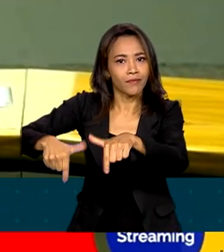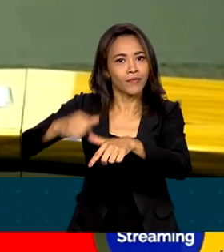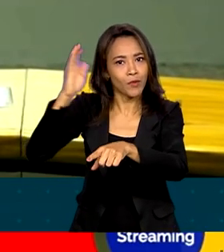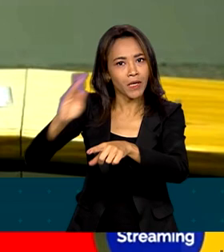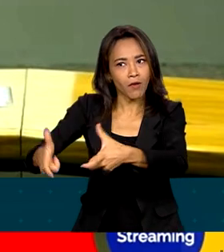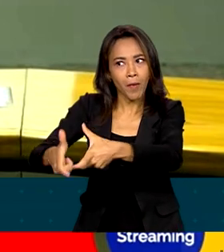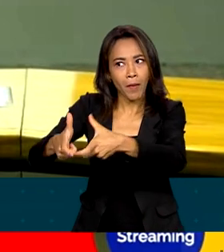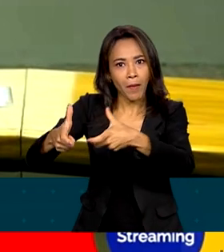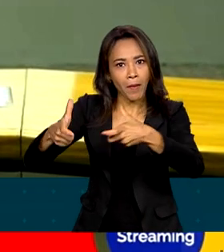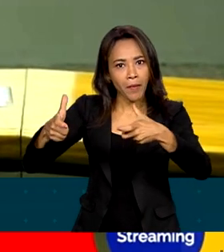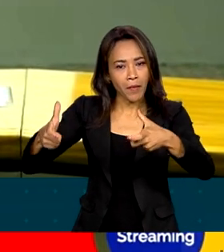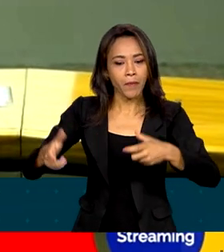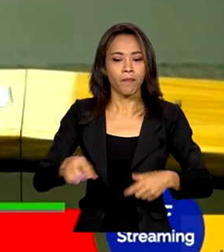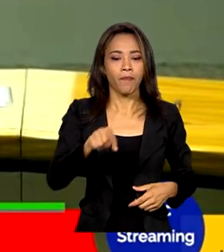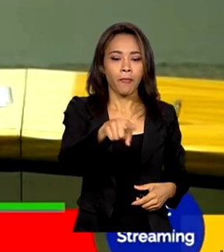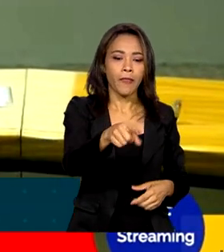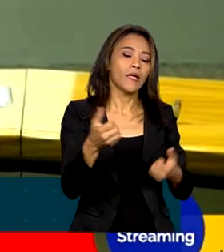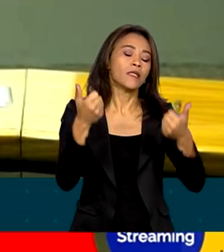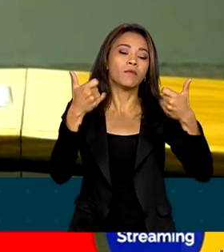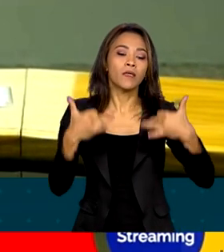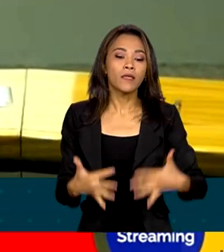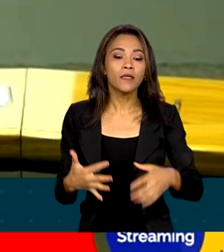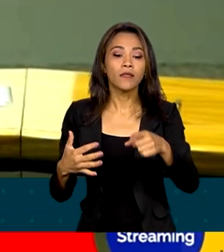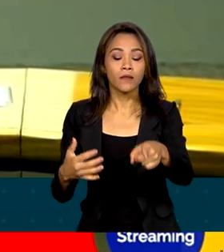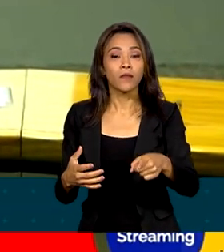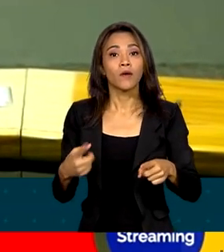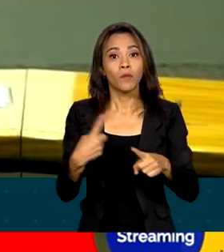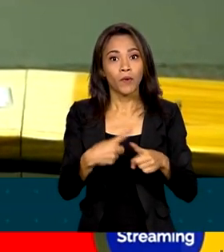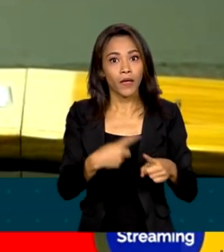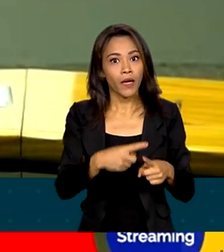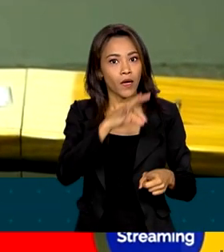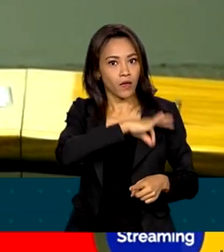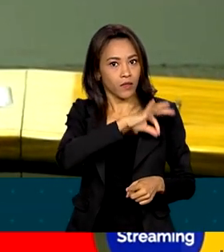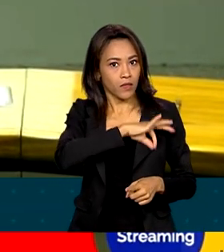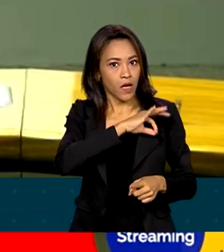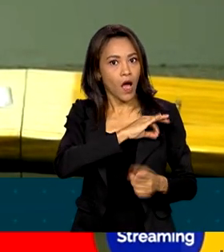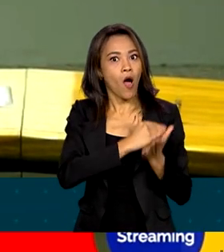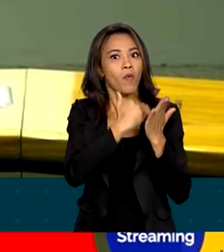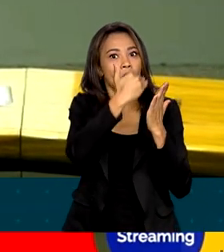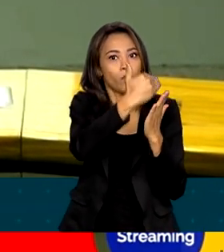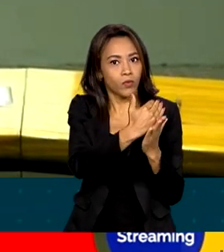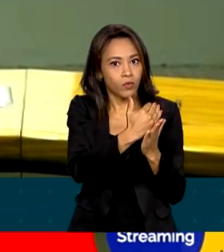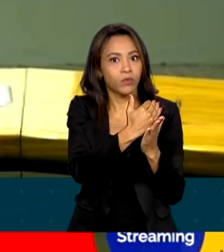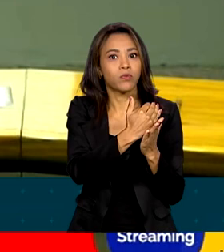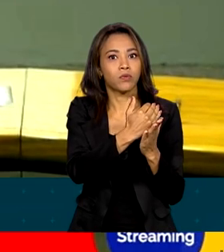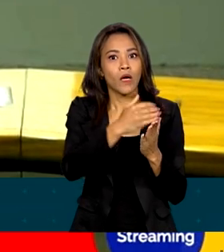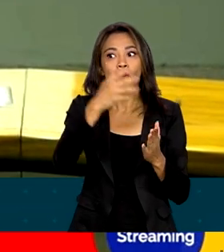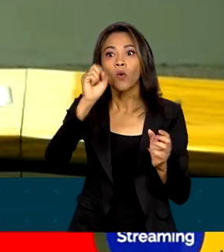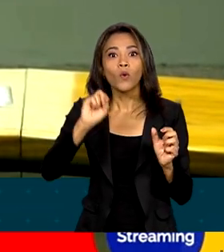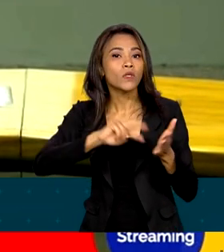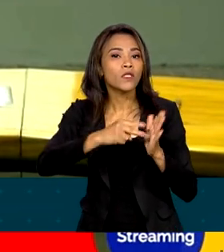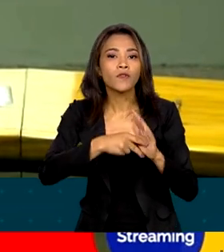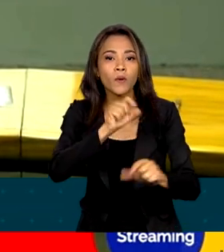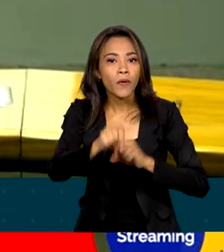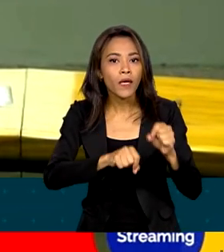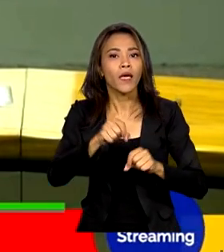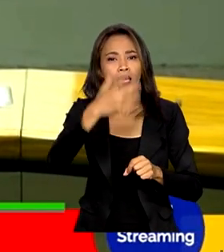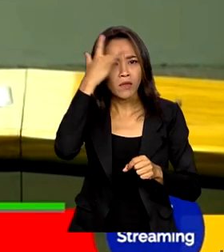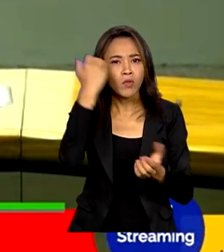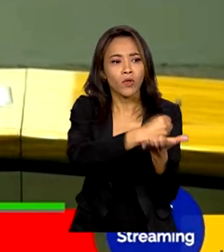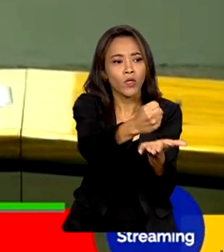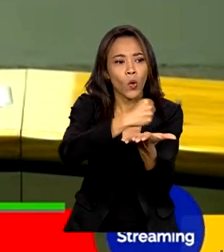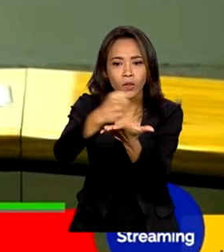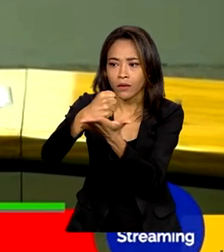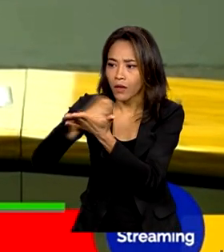a surpresa positiva do desempenho da massa salarial, que significa que a atividade econômica também vem